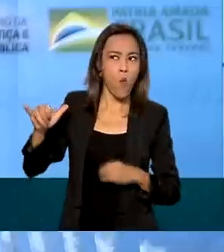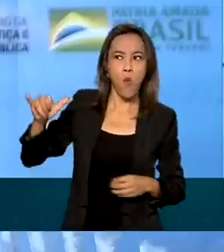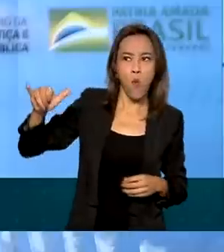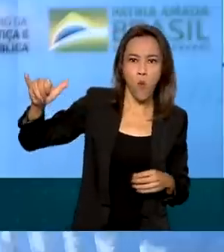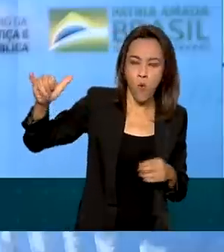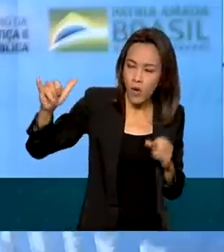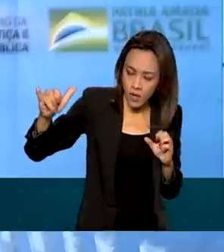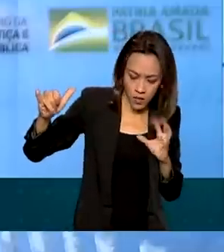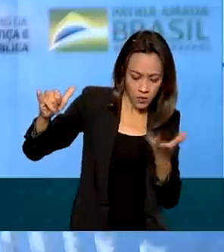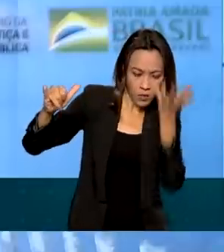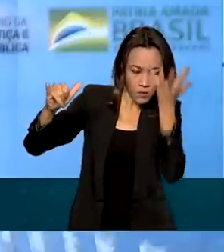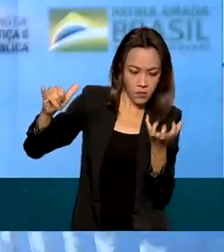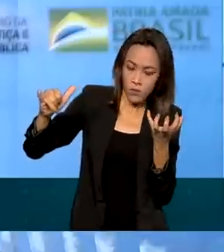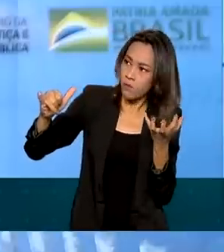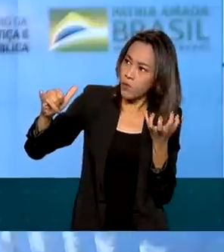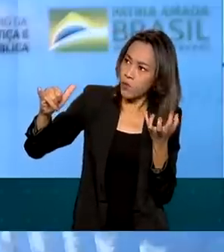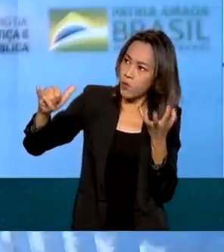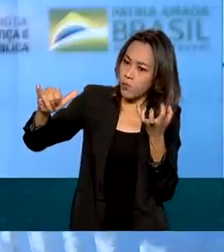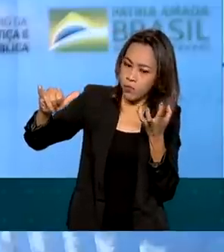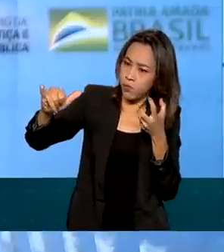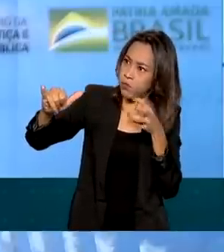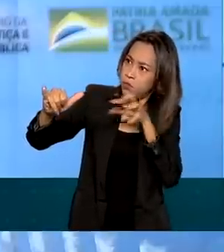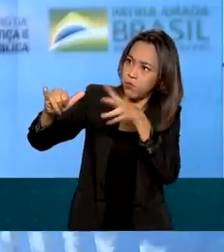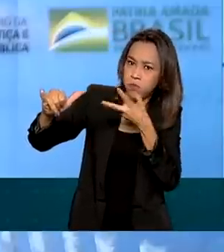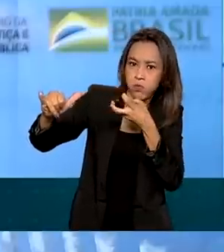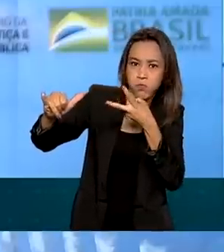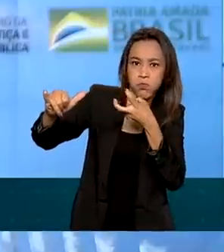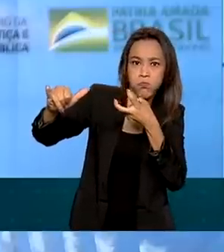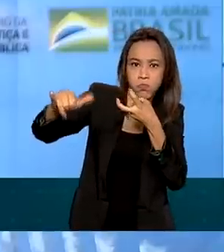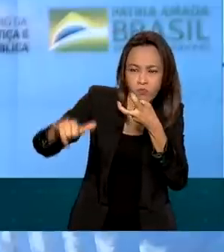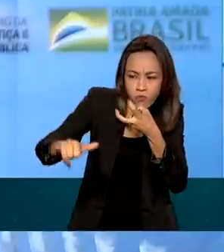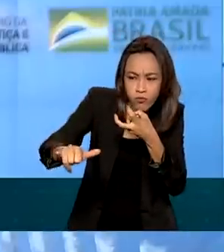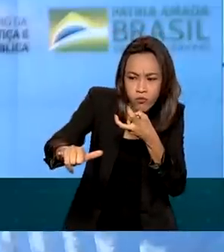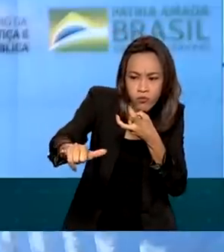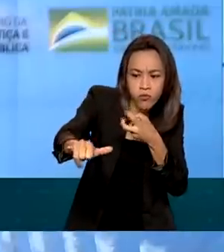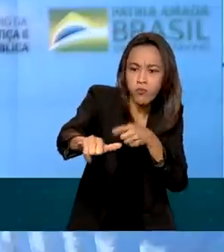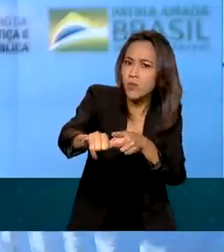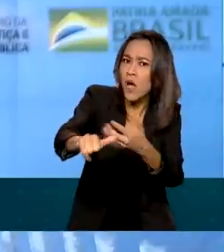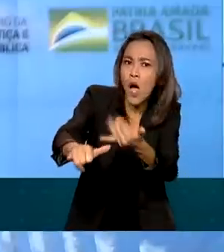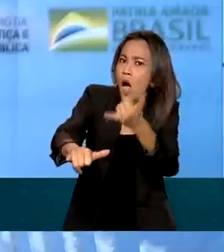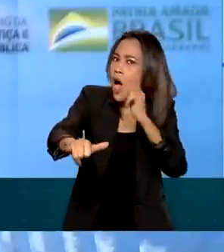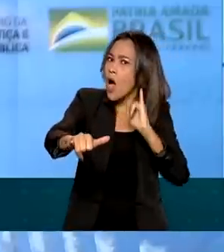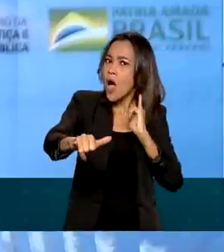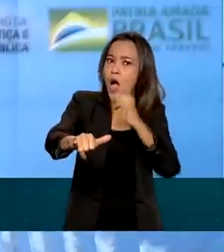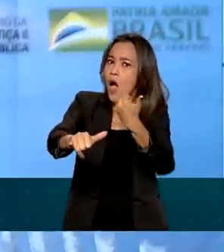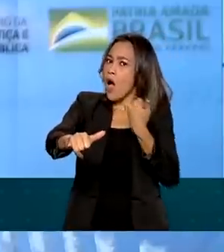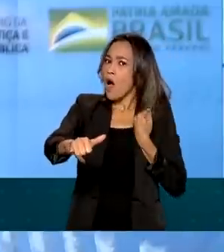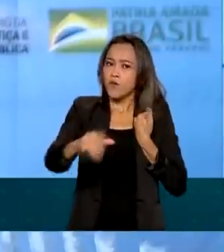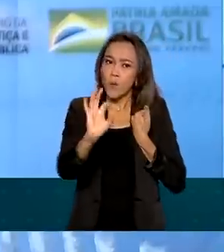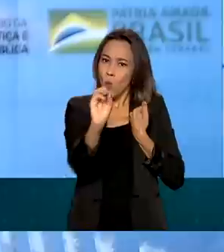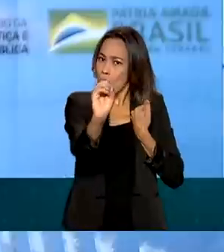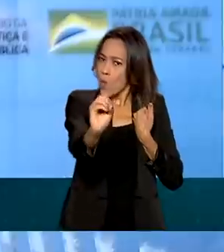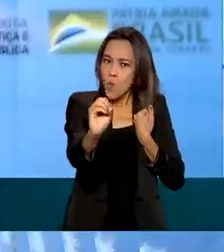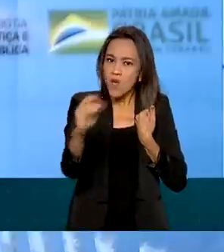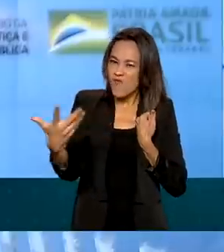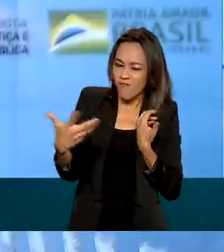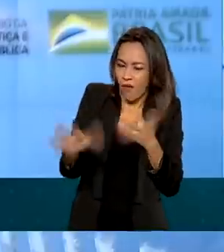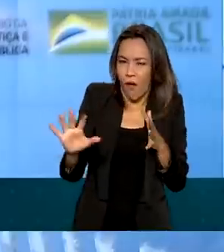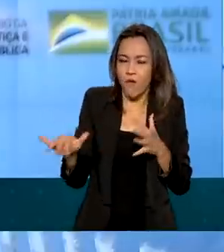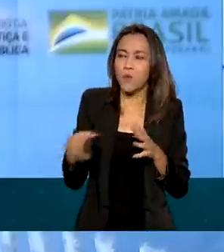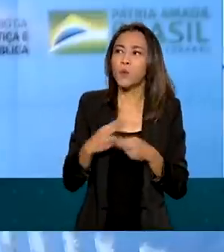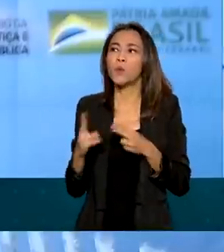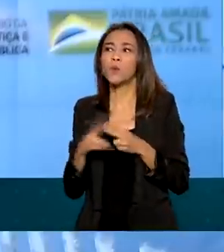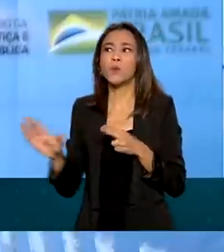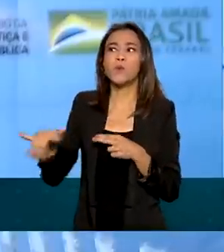contato e identifica um avião voando em baixa altitude, sem plano de voo aprovado, ou que não quer se comunicar,